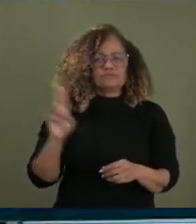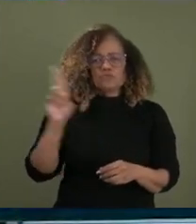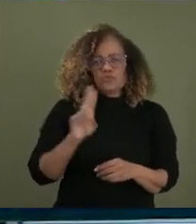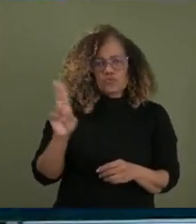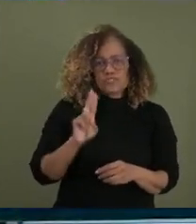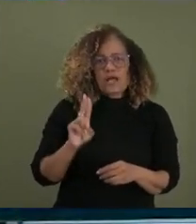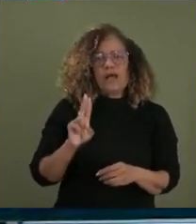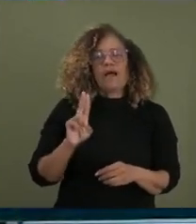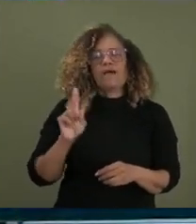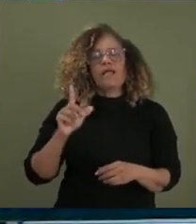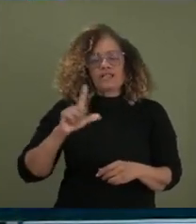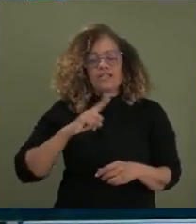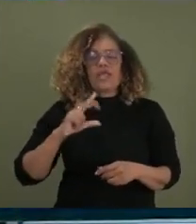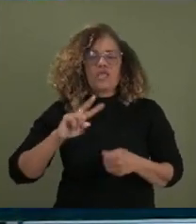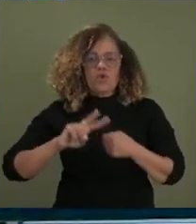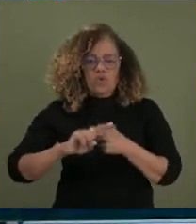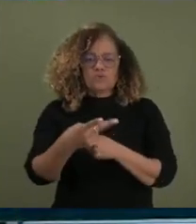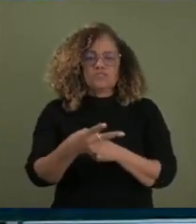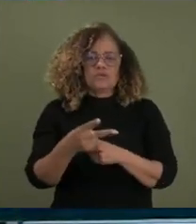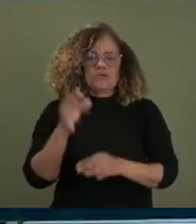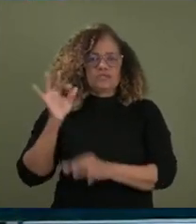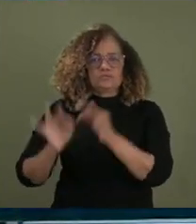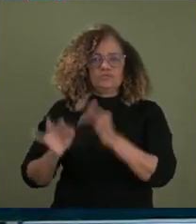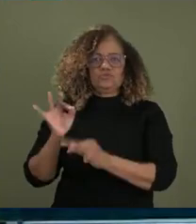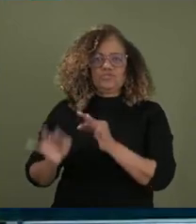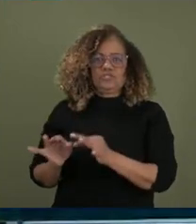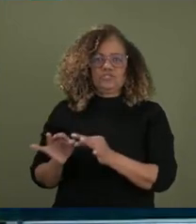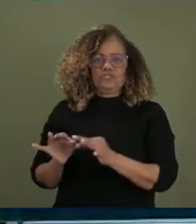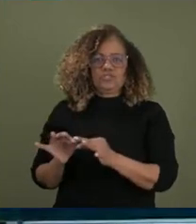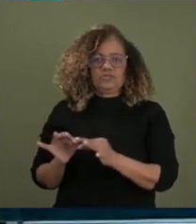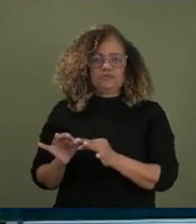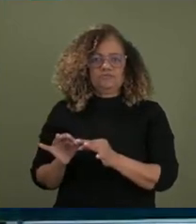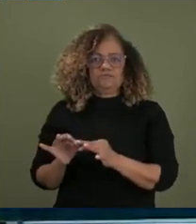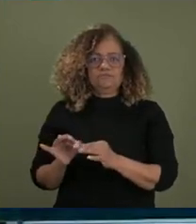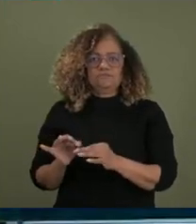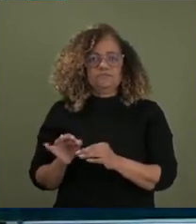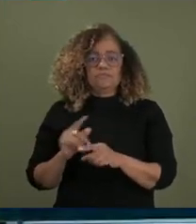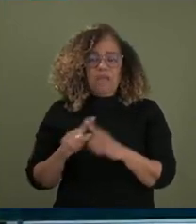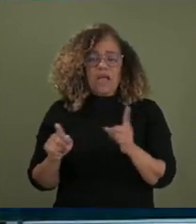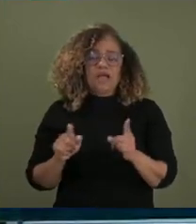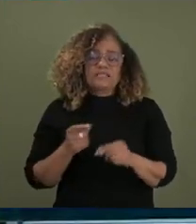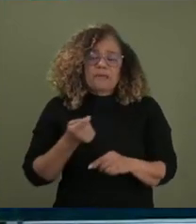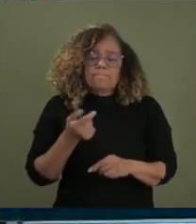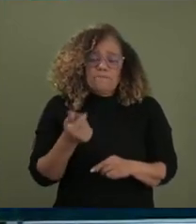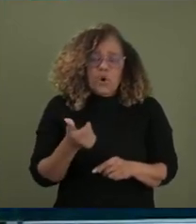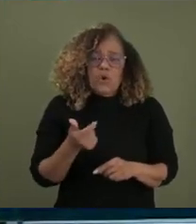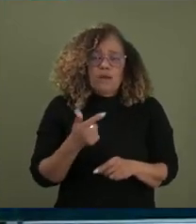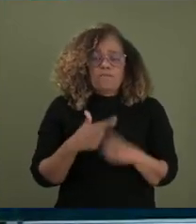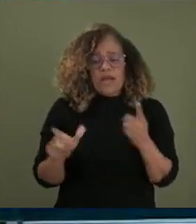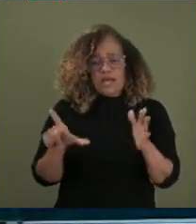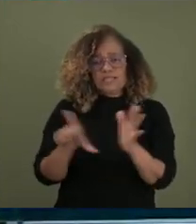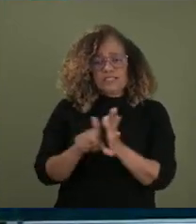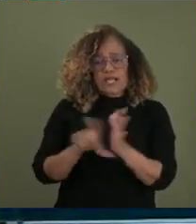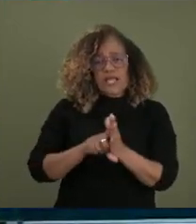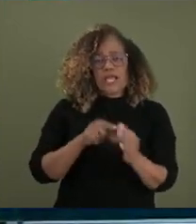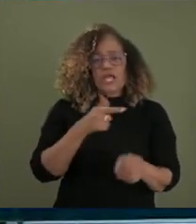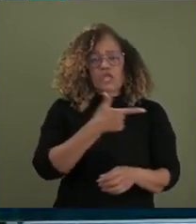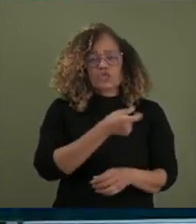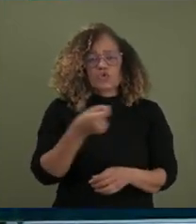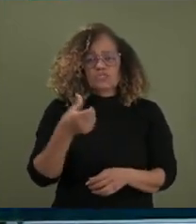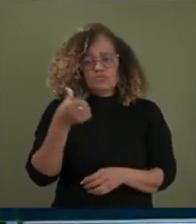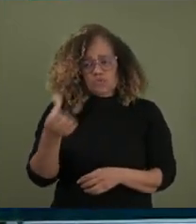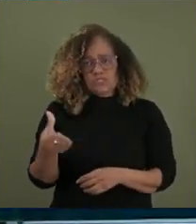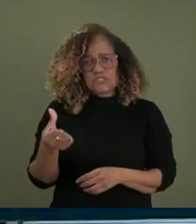gerar consequências jurídicas, ainda que sejam consequências jurídicas ínfimas, muito pequenas, porque foi a opção do legislador. Em 2006, eu